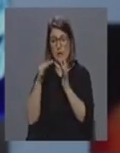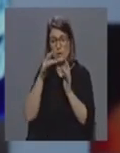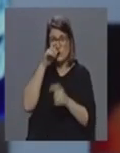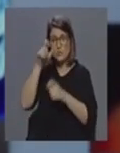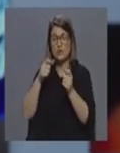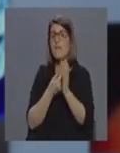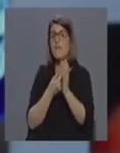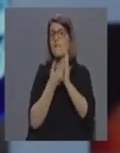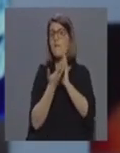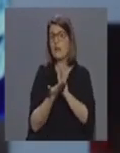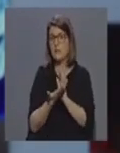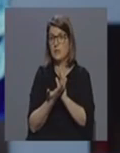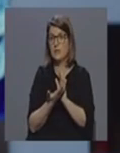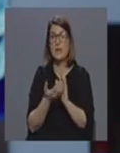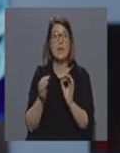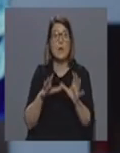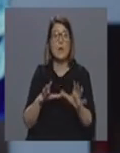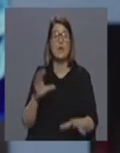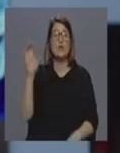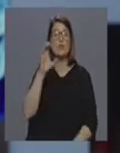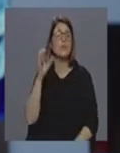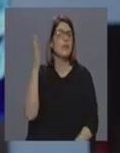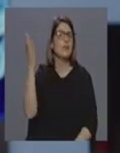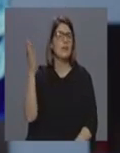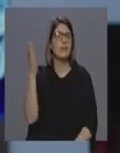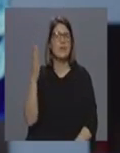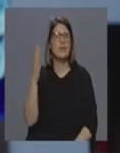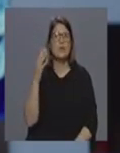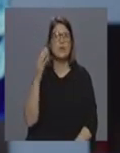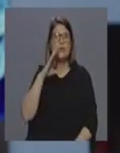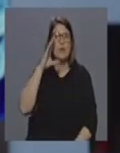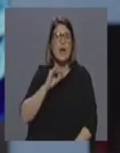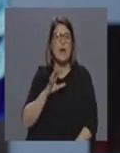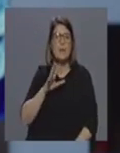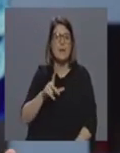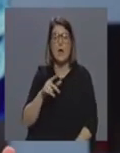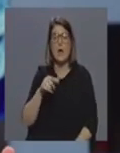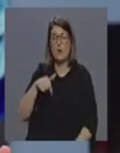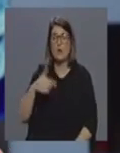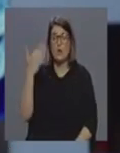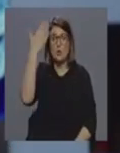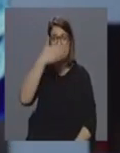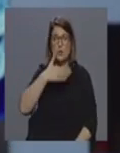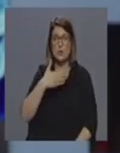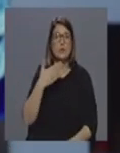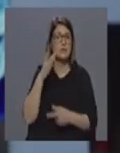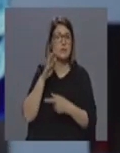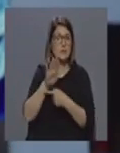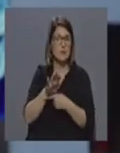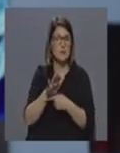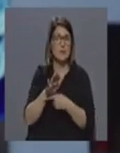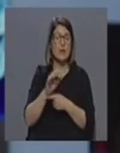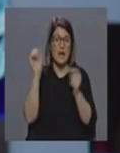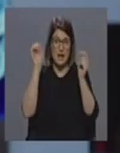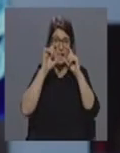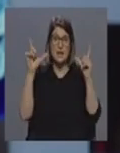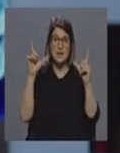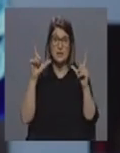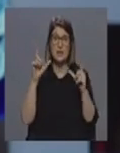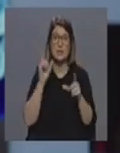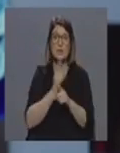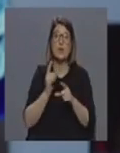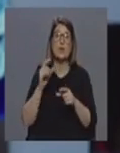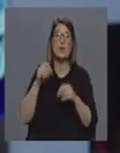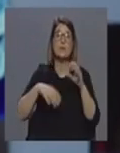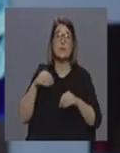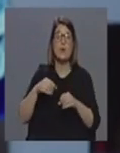a assinança daquilo que está acontecendo neste momento no continente nada nos garante que esta noite ou amanhã e dei o exemplo de essa alerta precisamente daquilo que aconteceu em Santa